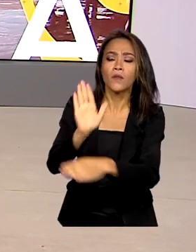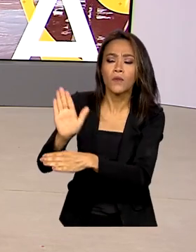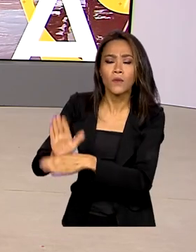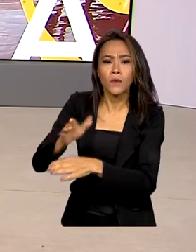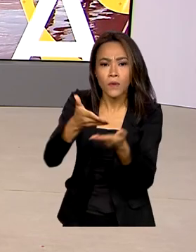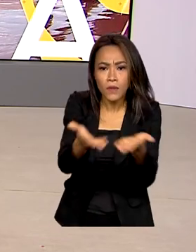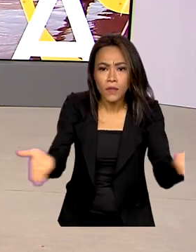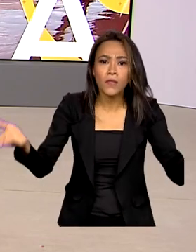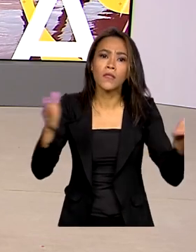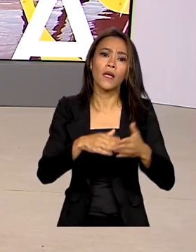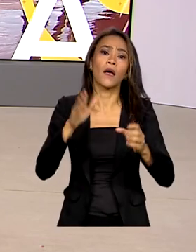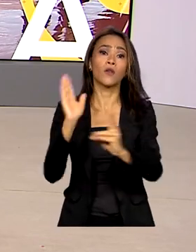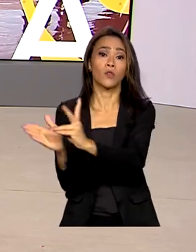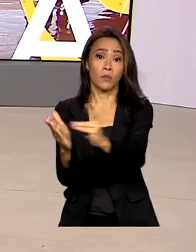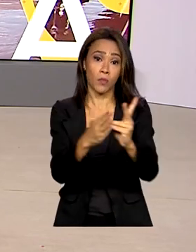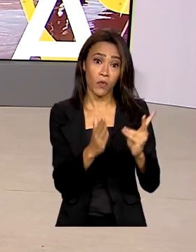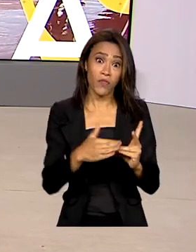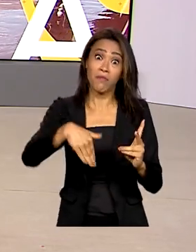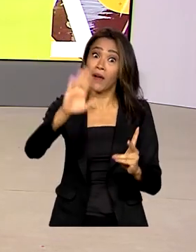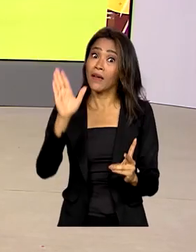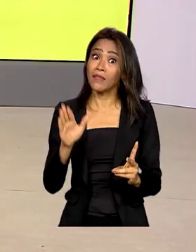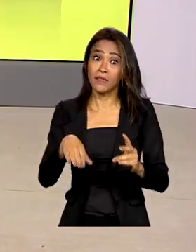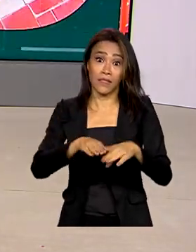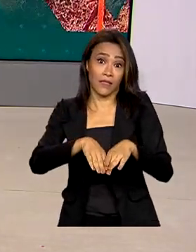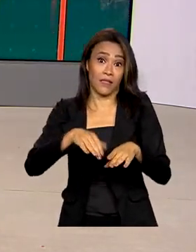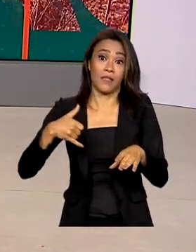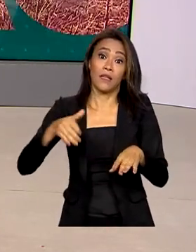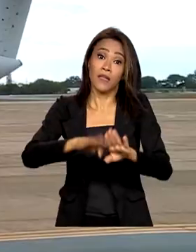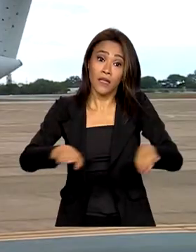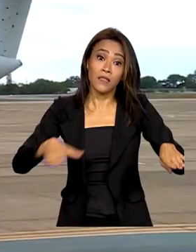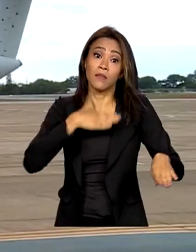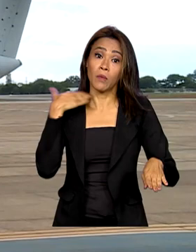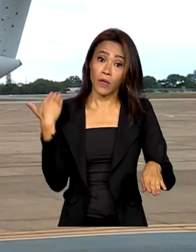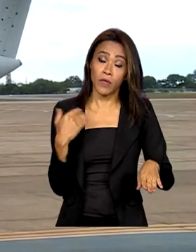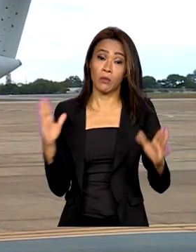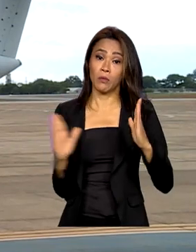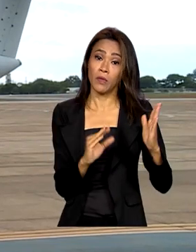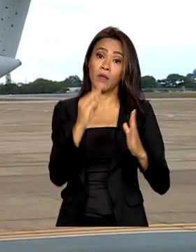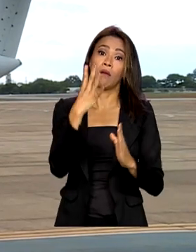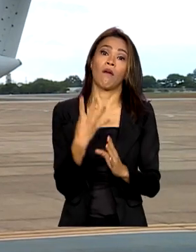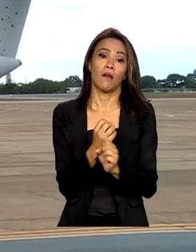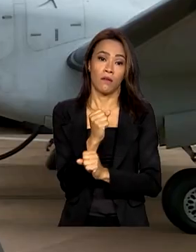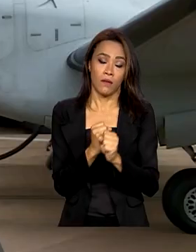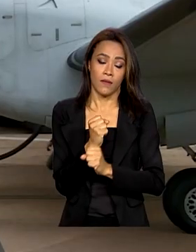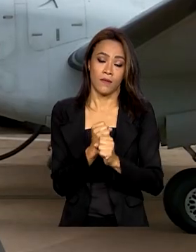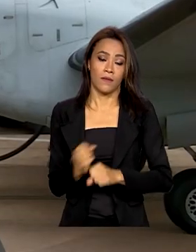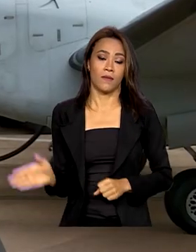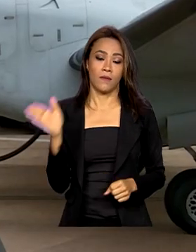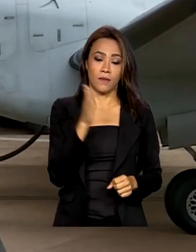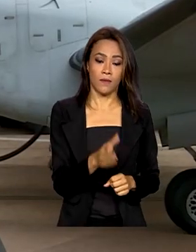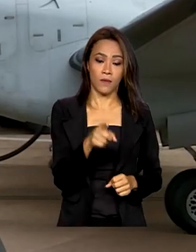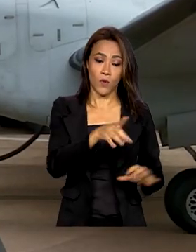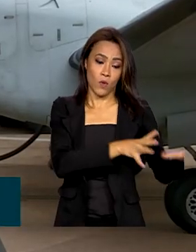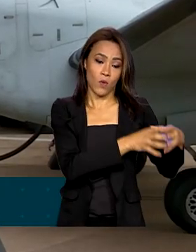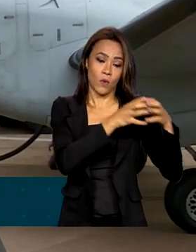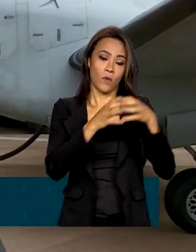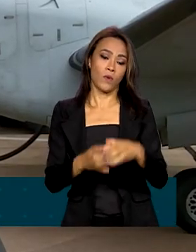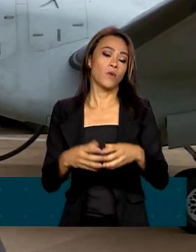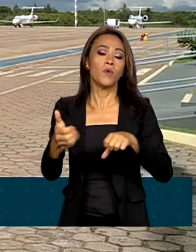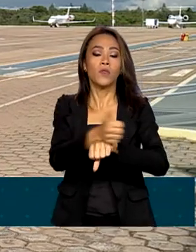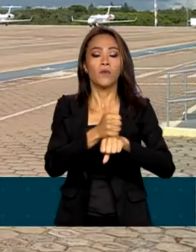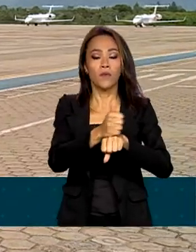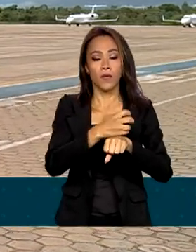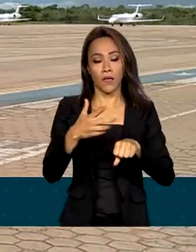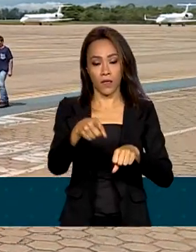crianças morreram por desnutrição nos últimos quatro anos. Agentes da Força Nacional do SUS embarcaram nesta segunda